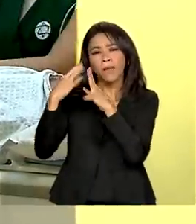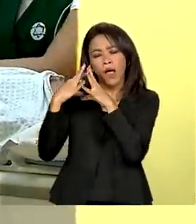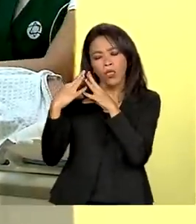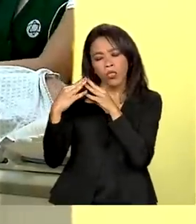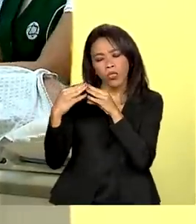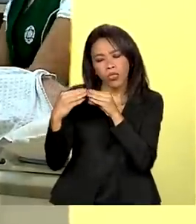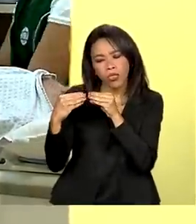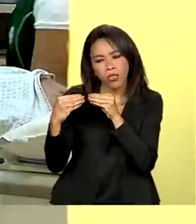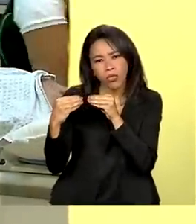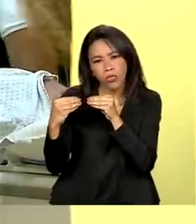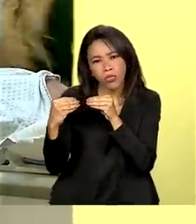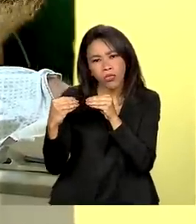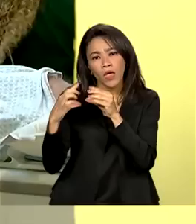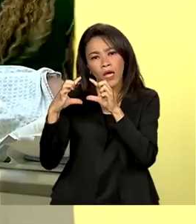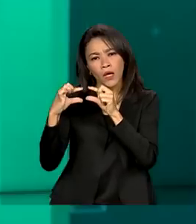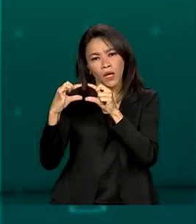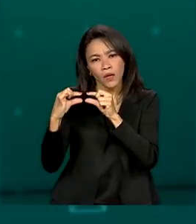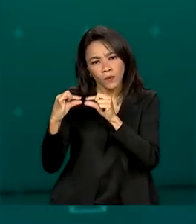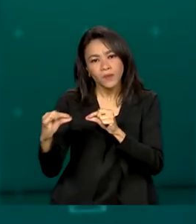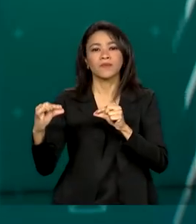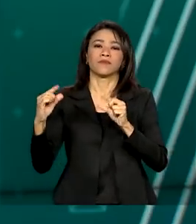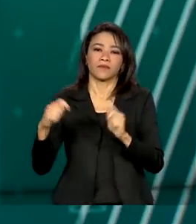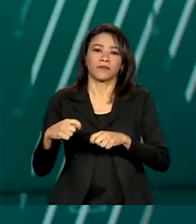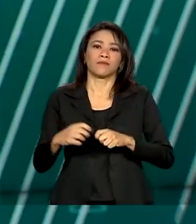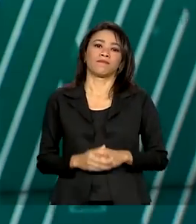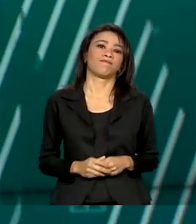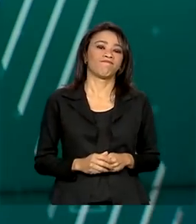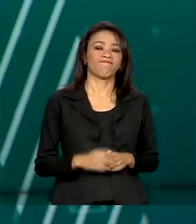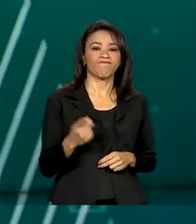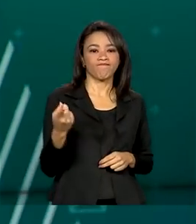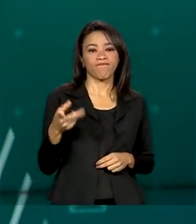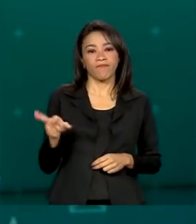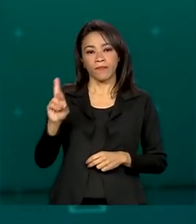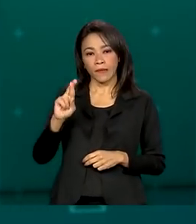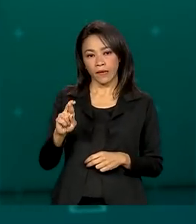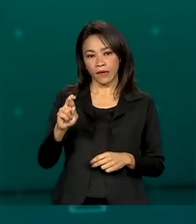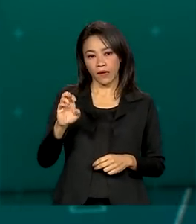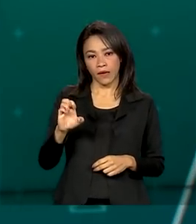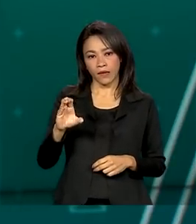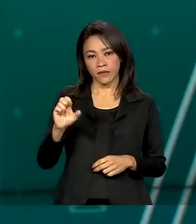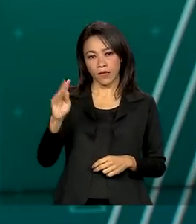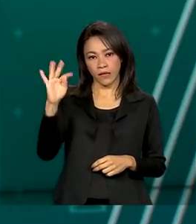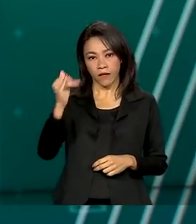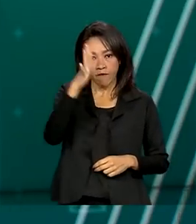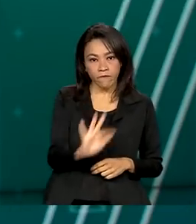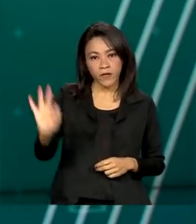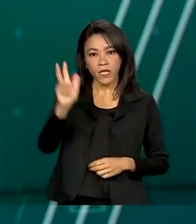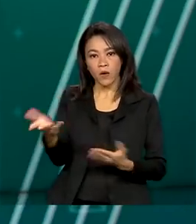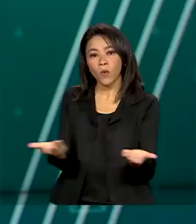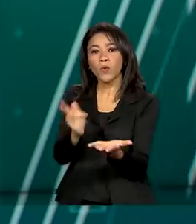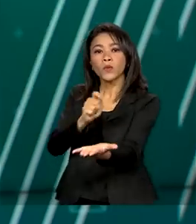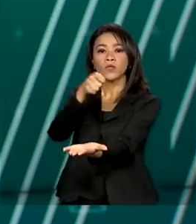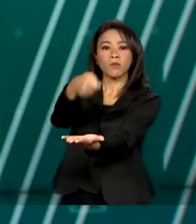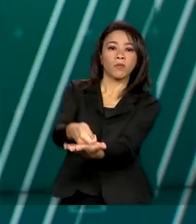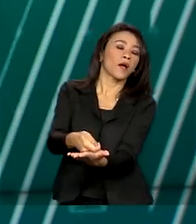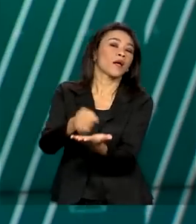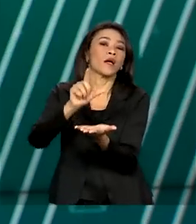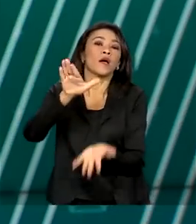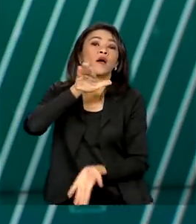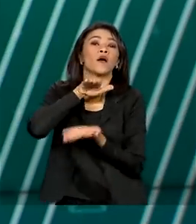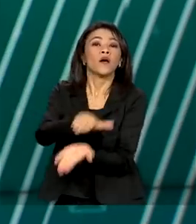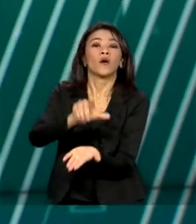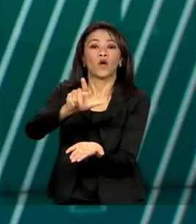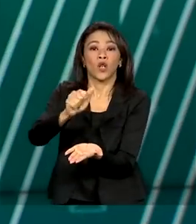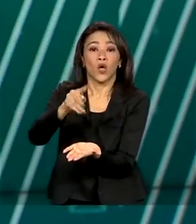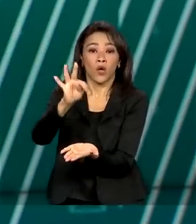um pouquinho a placa que está ali. A Receita Federal paga hoje o lote residual de restituição do Imposto de Renda